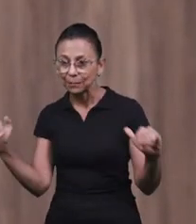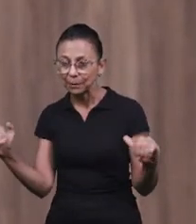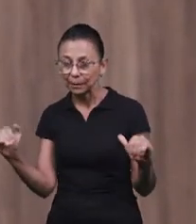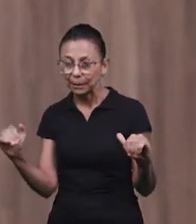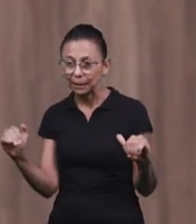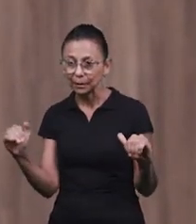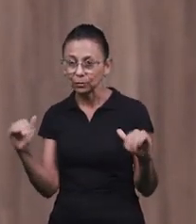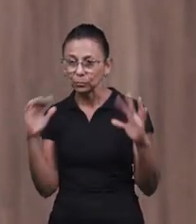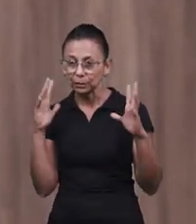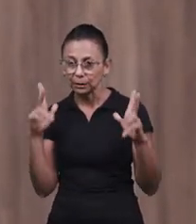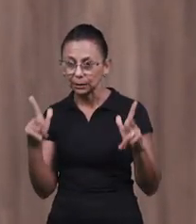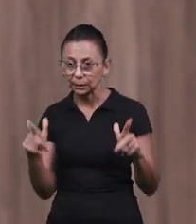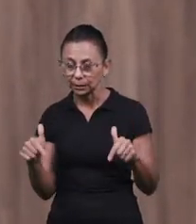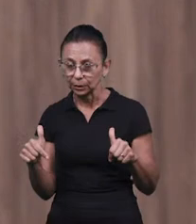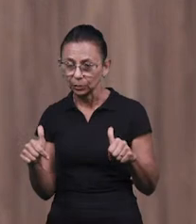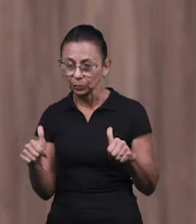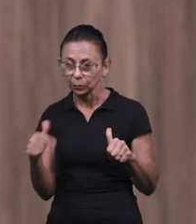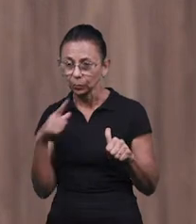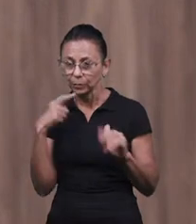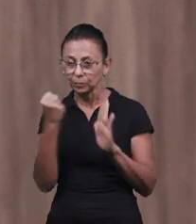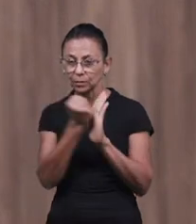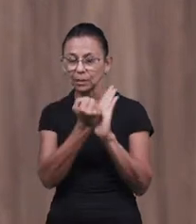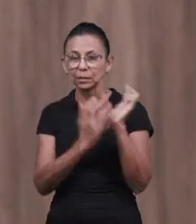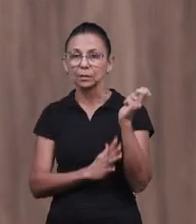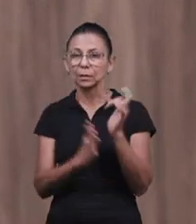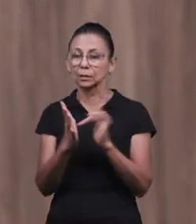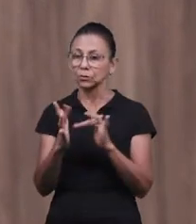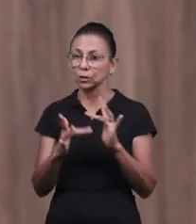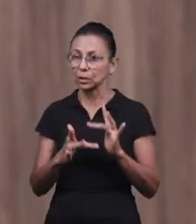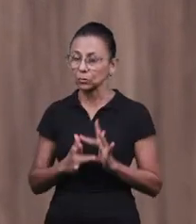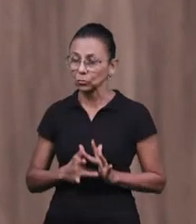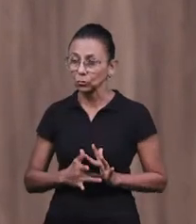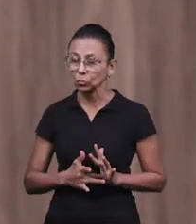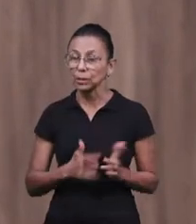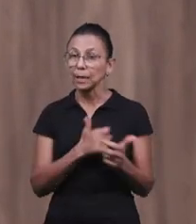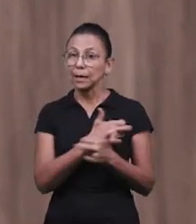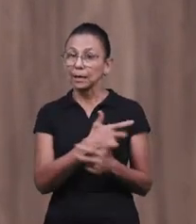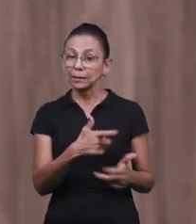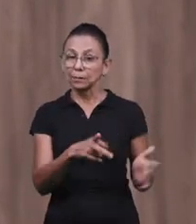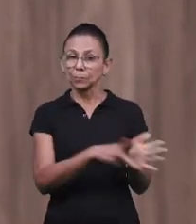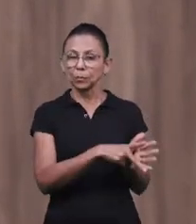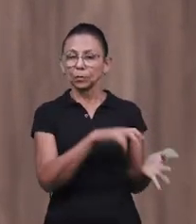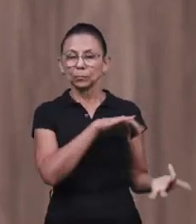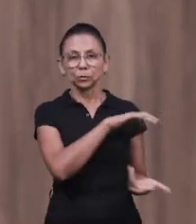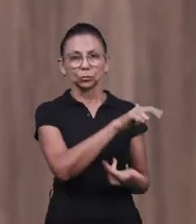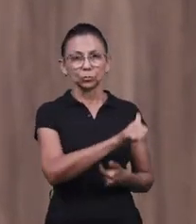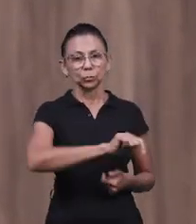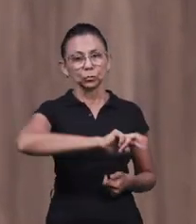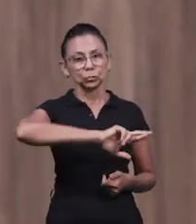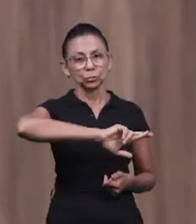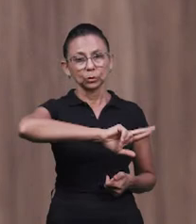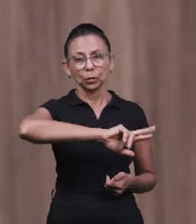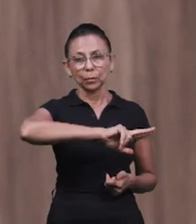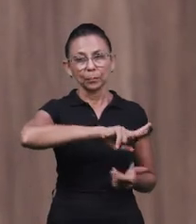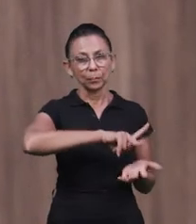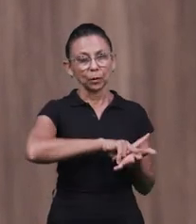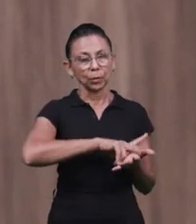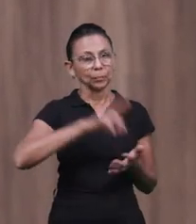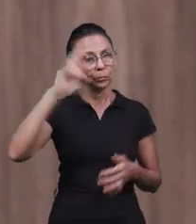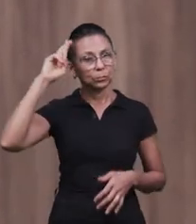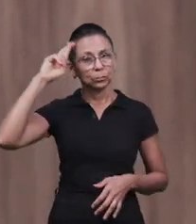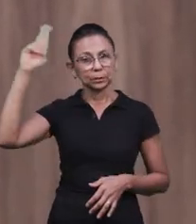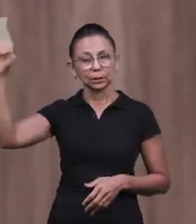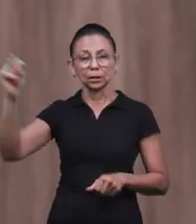lavados e remisos pelo sangue de Jesus, e que essa separação é do mundo, das coisas que não provêm do Senhor,